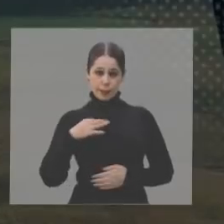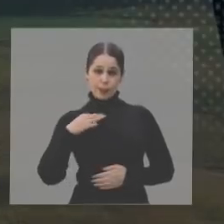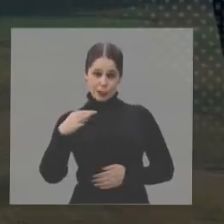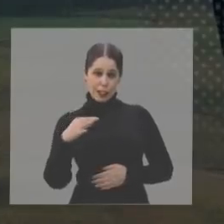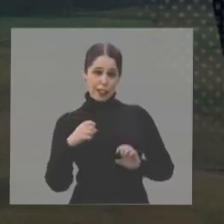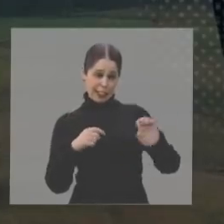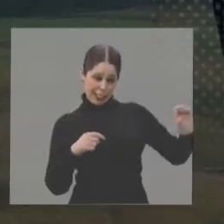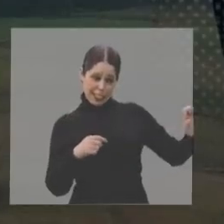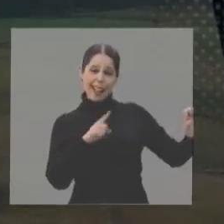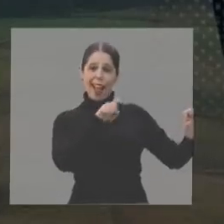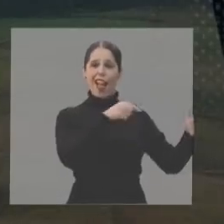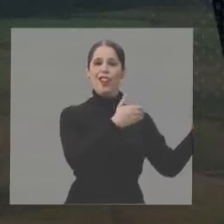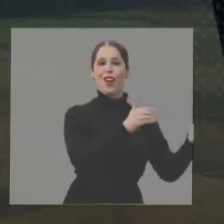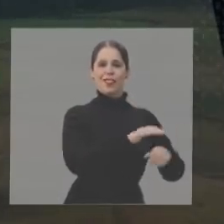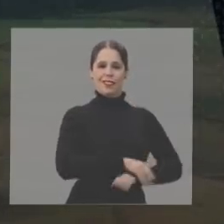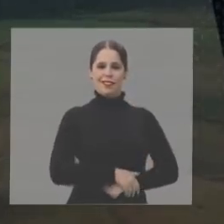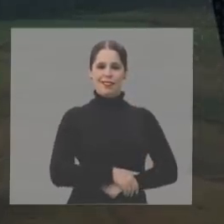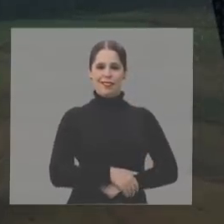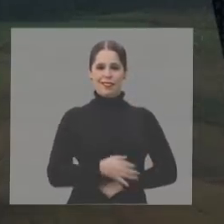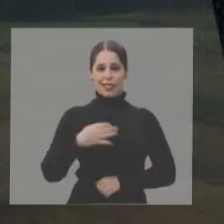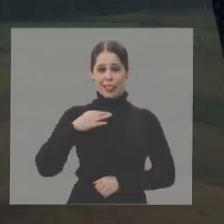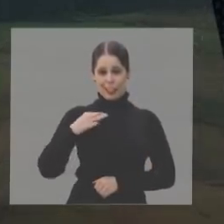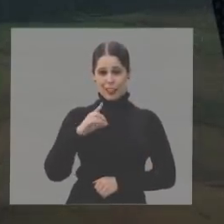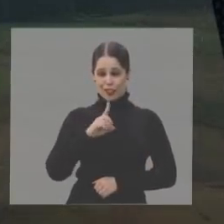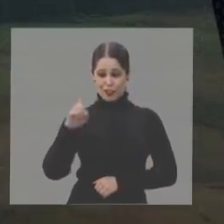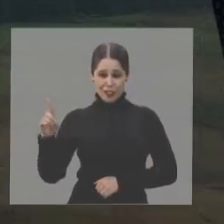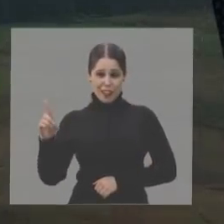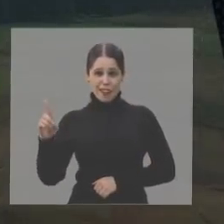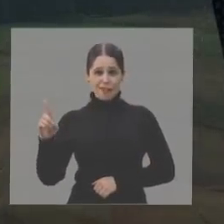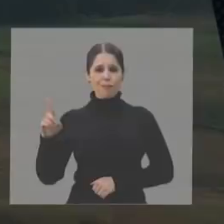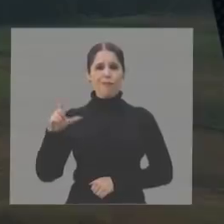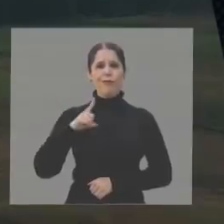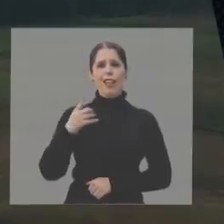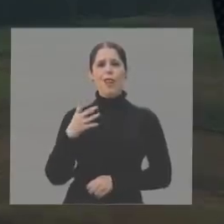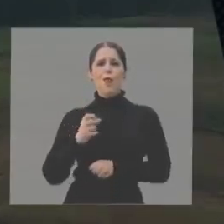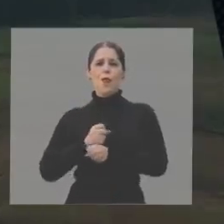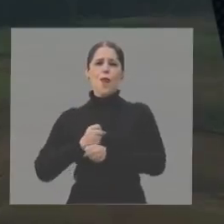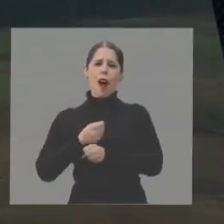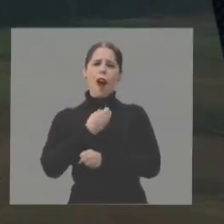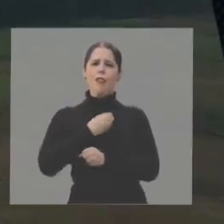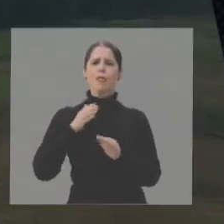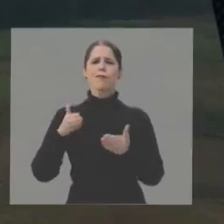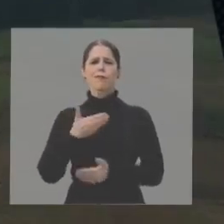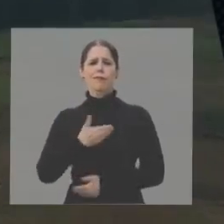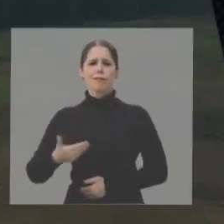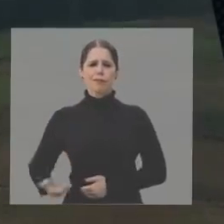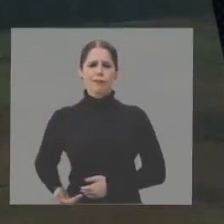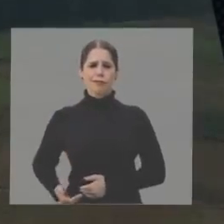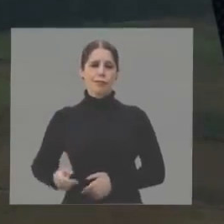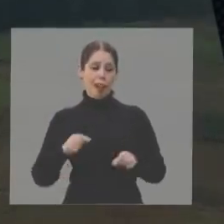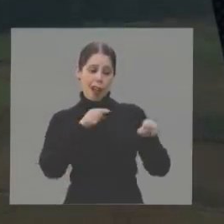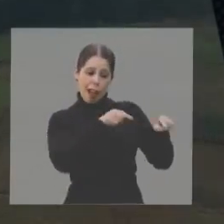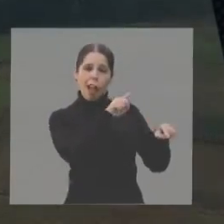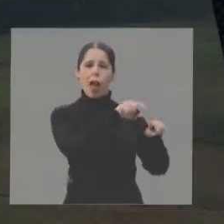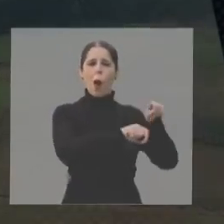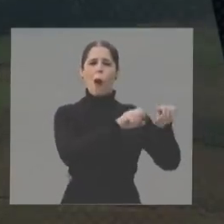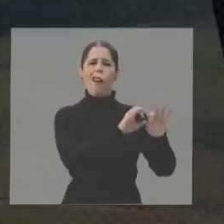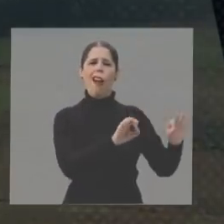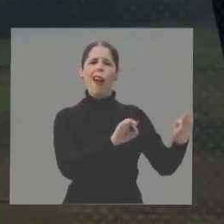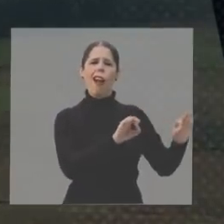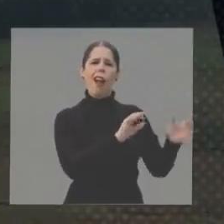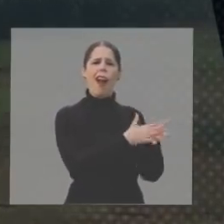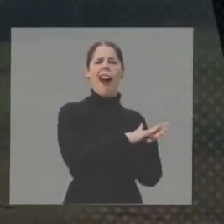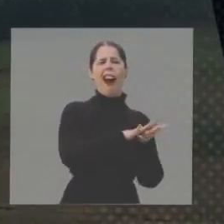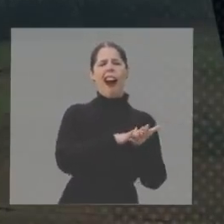O candidato da esquerda é jovem. O candidato da direita tem 14 anos de vida pública. O candidato da esquerda é